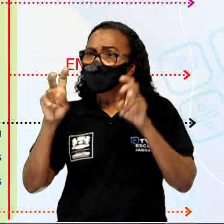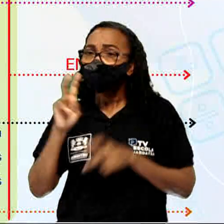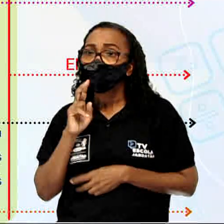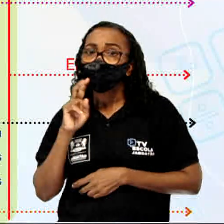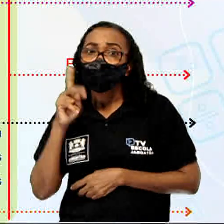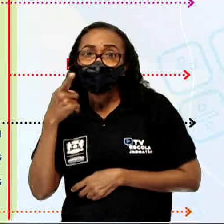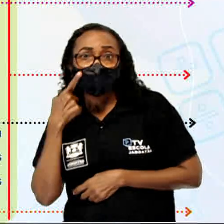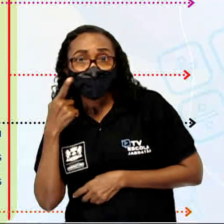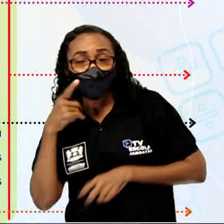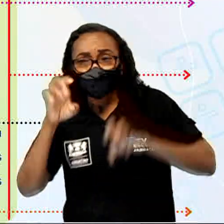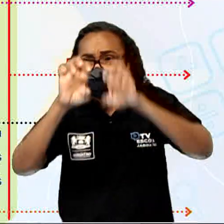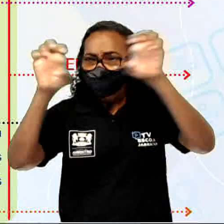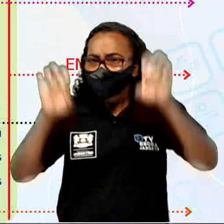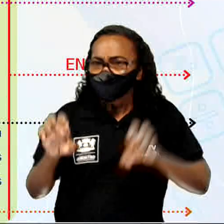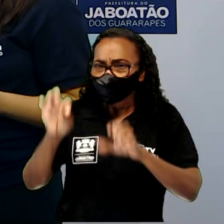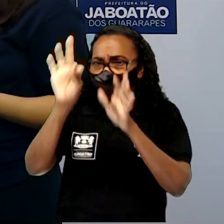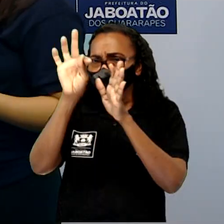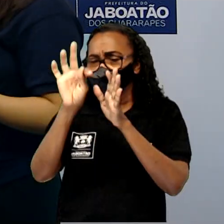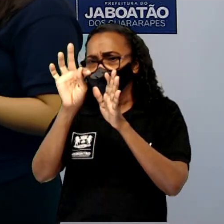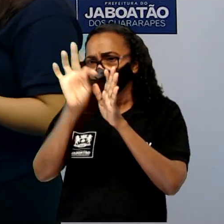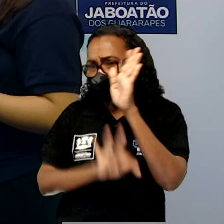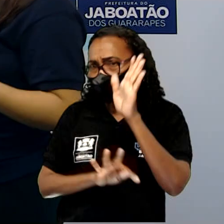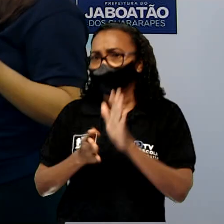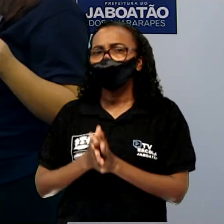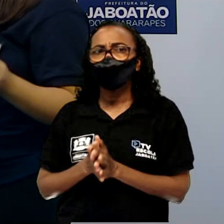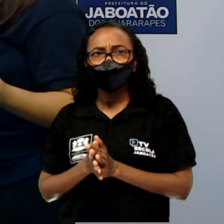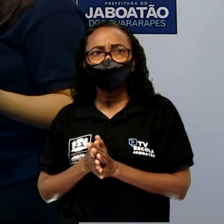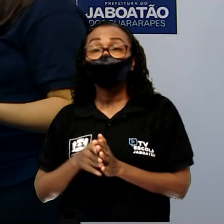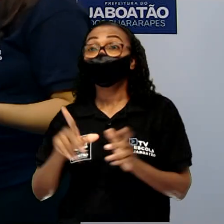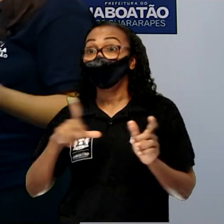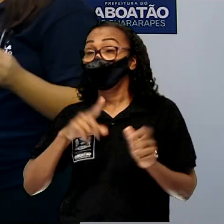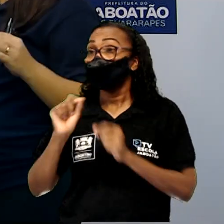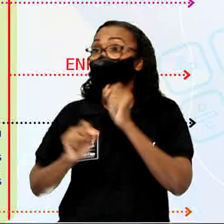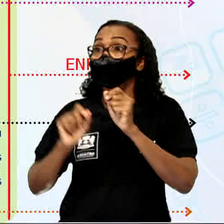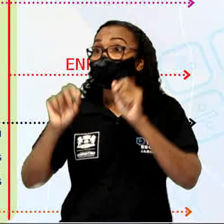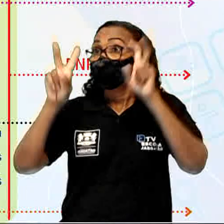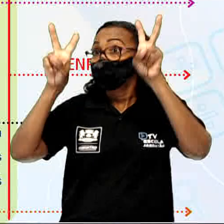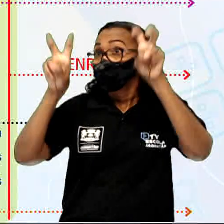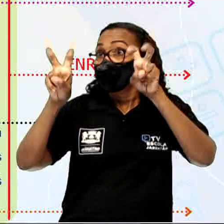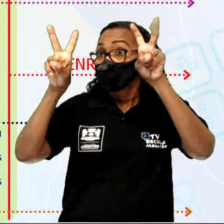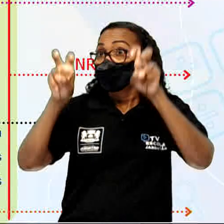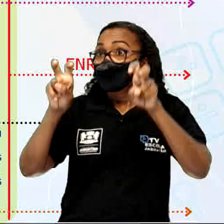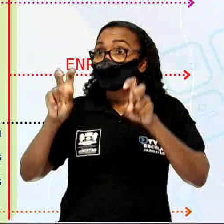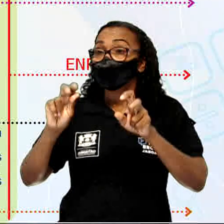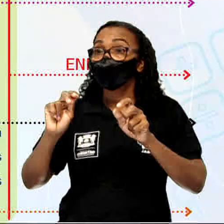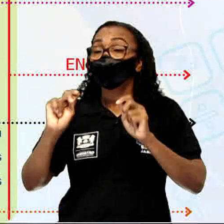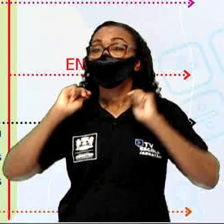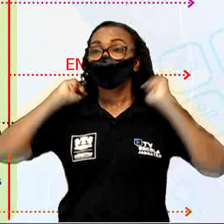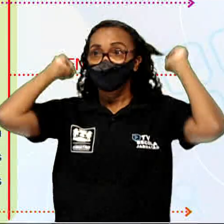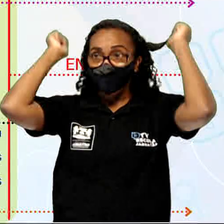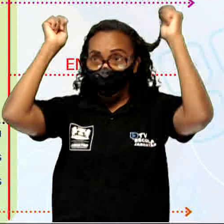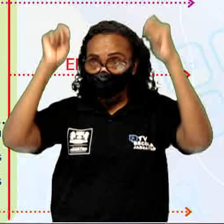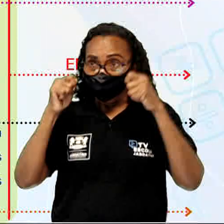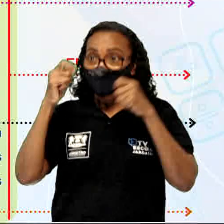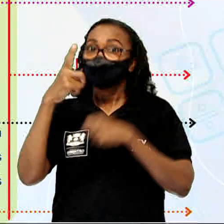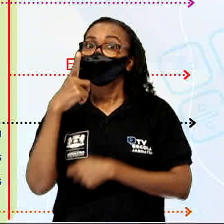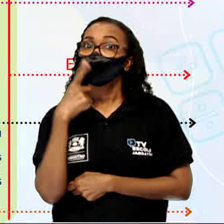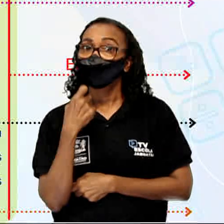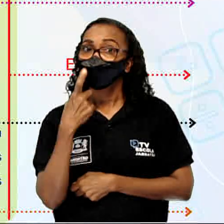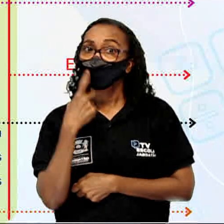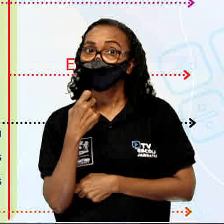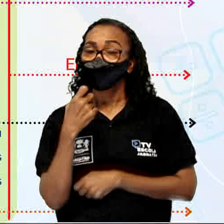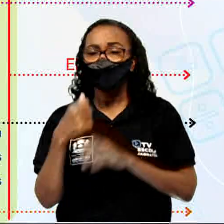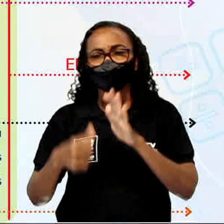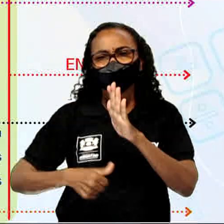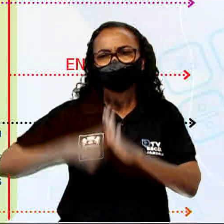texto. Antes de mais nada, nós temos aí o título, Chapeuzinho Vermelho. E os